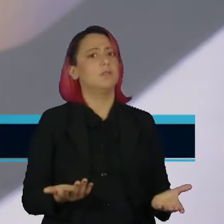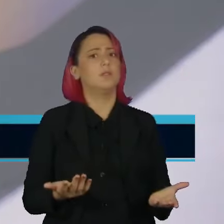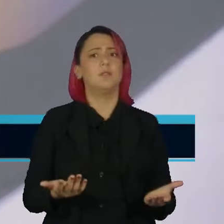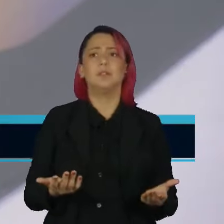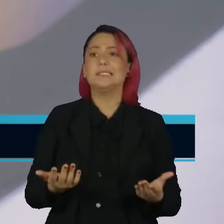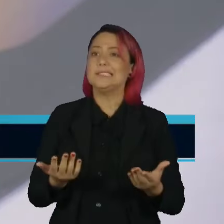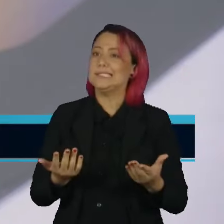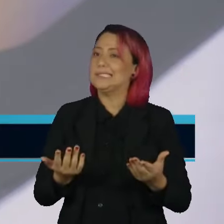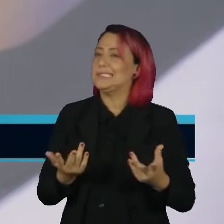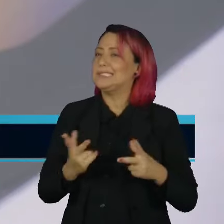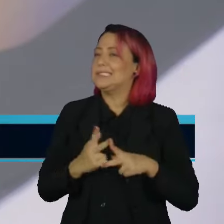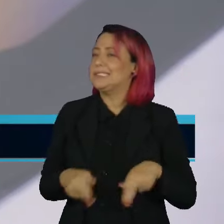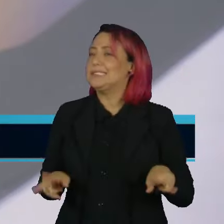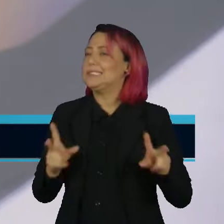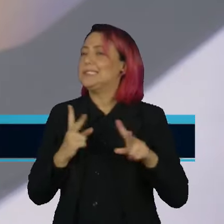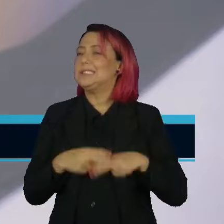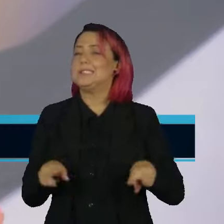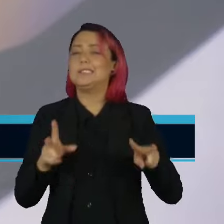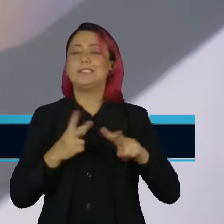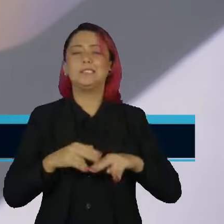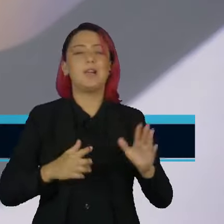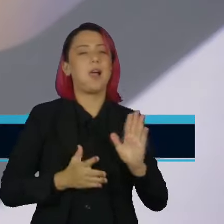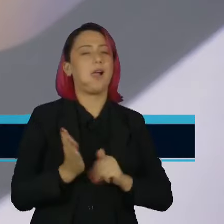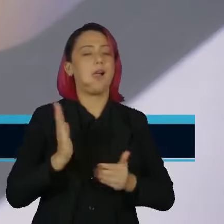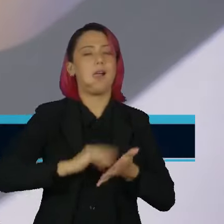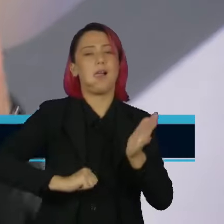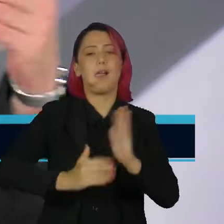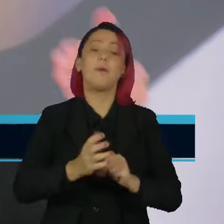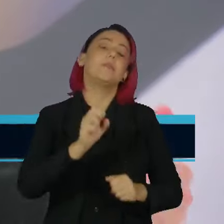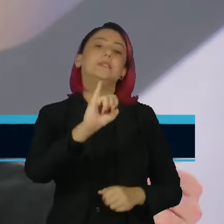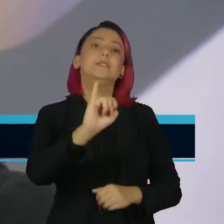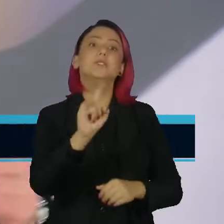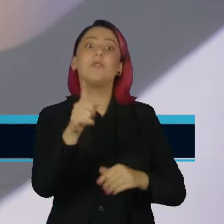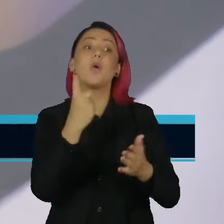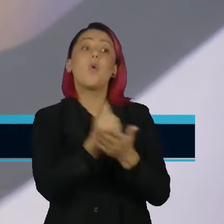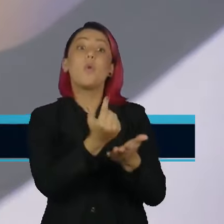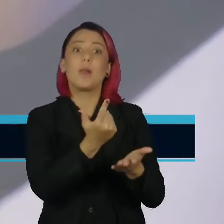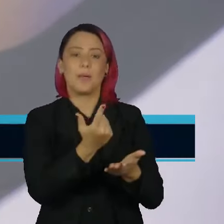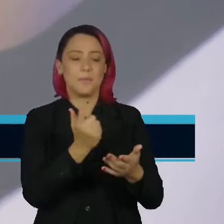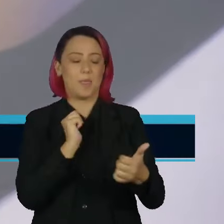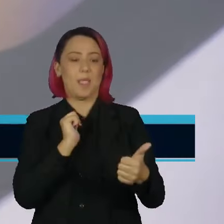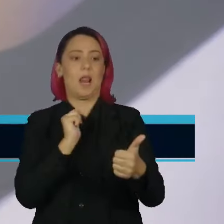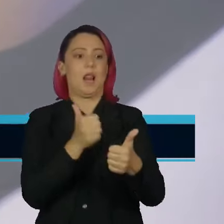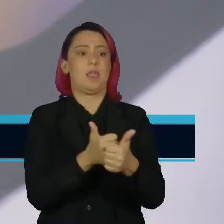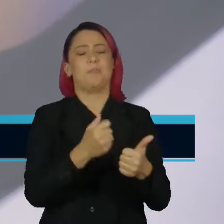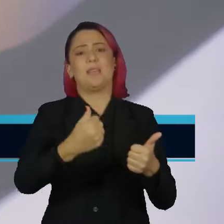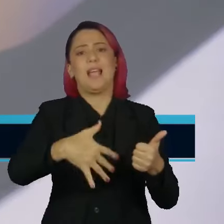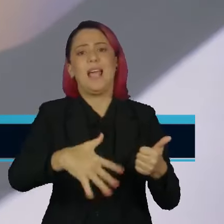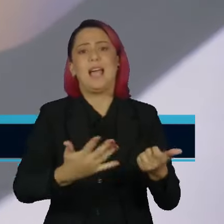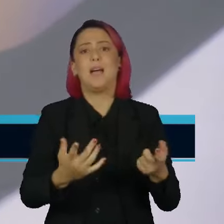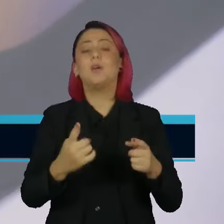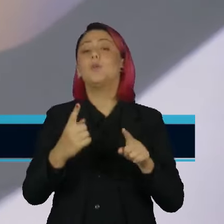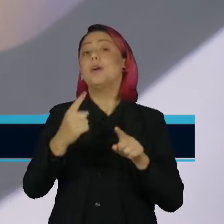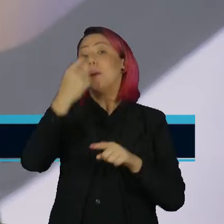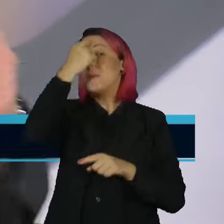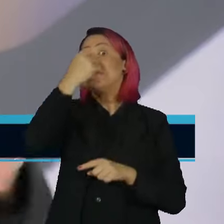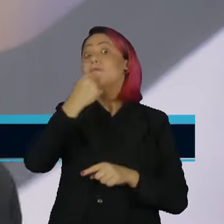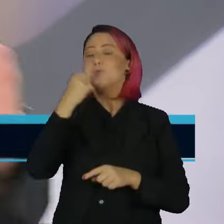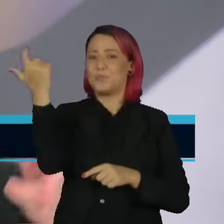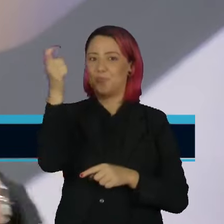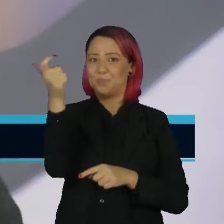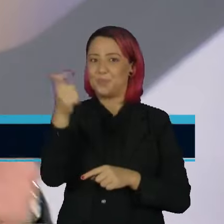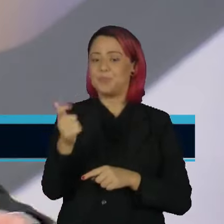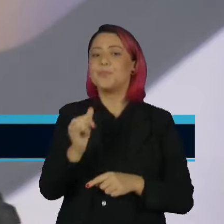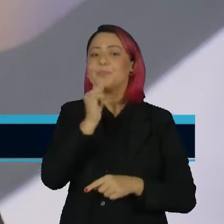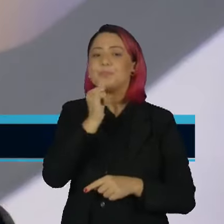aéreas geram, elas vão, se você for comprar muito perto, ela vai te cobrar mais caro. O teu perfil legal, o perfil do Emerson, que é um